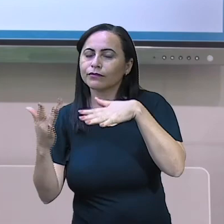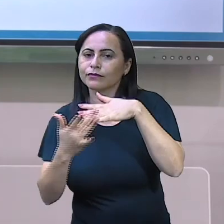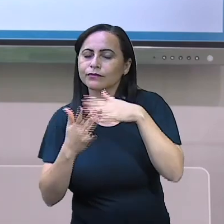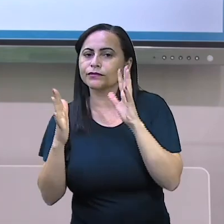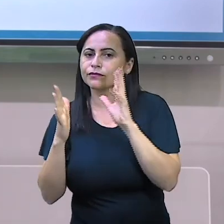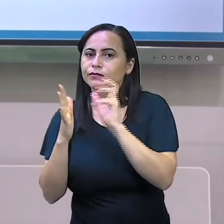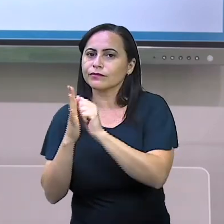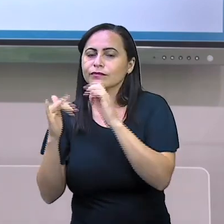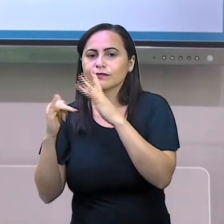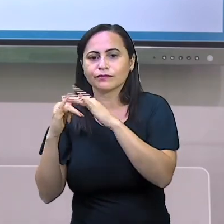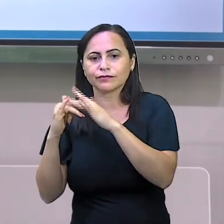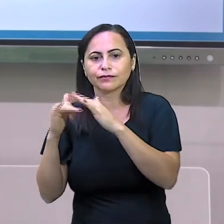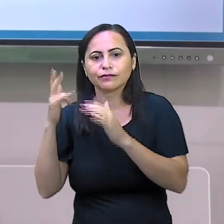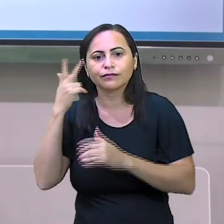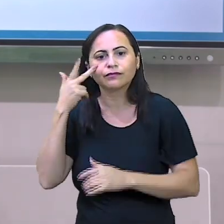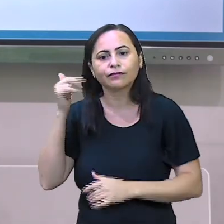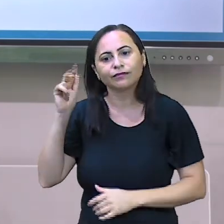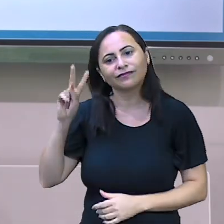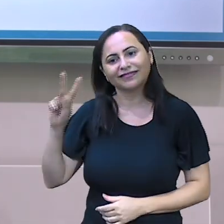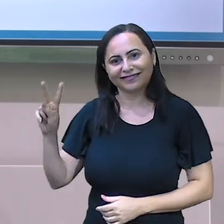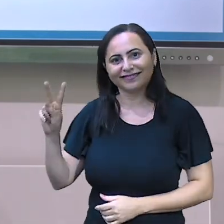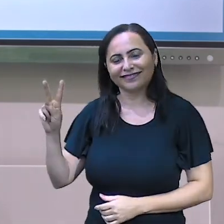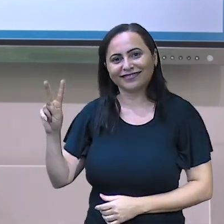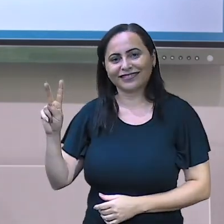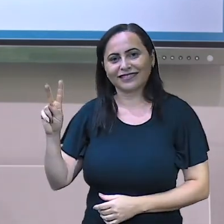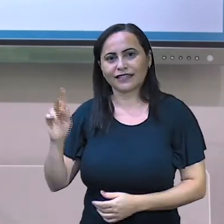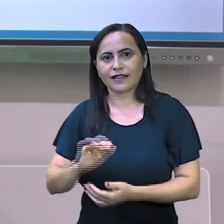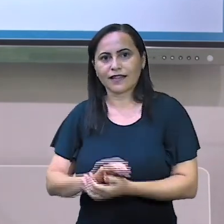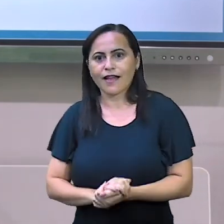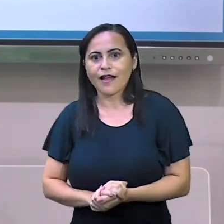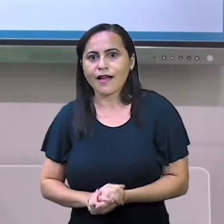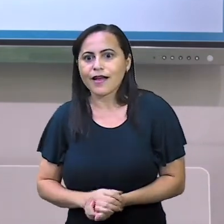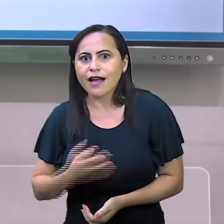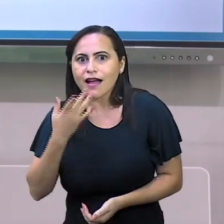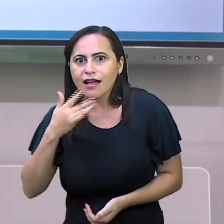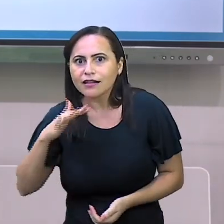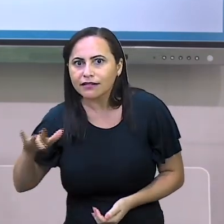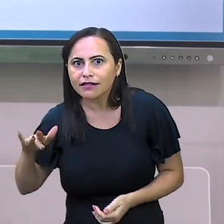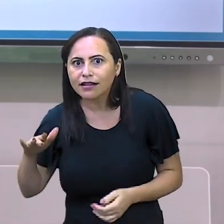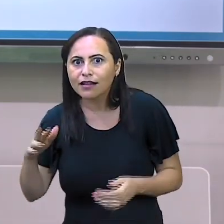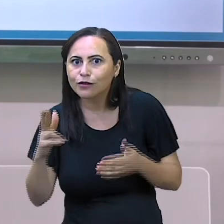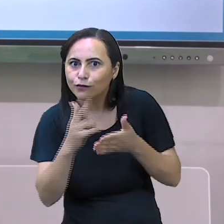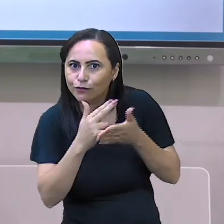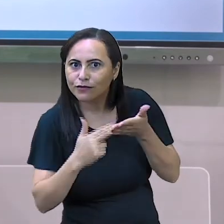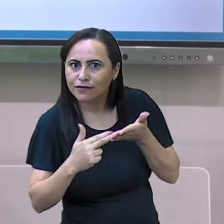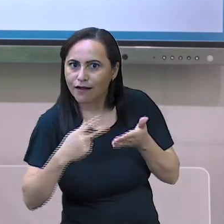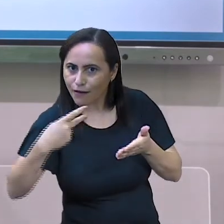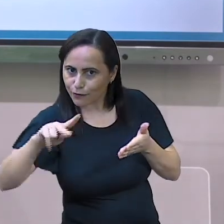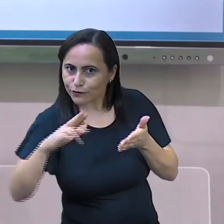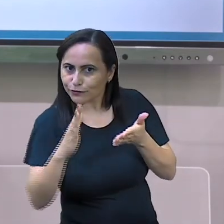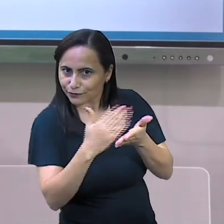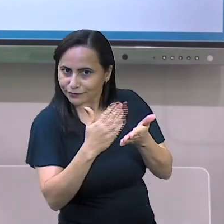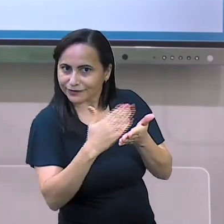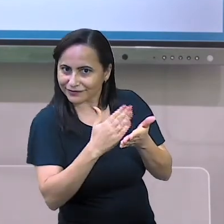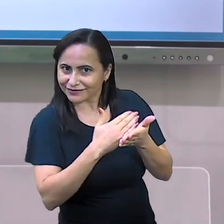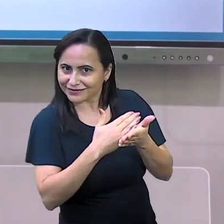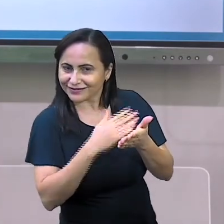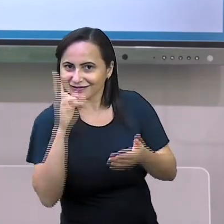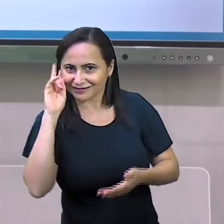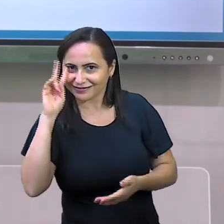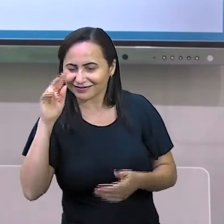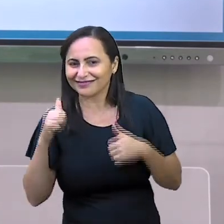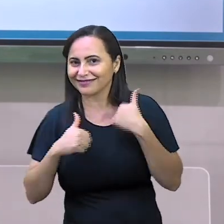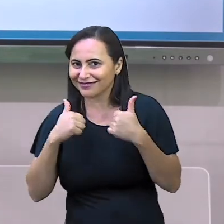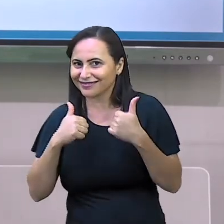E se inscreva no nosso canal do YouTube SmetGV Criançada, é pra desenhar no caderno Lembrem! Tchau!